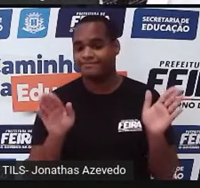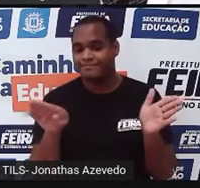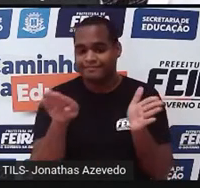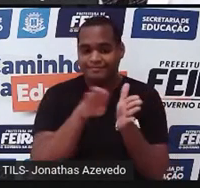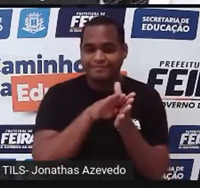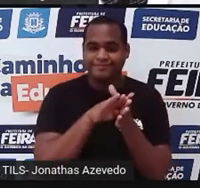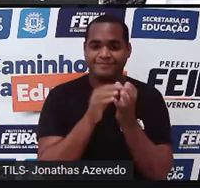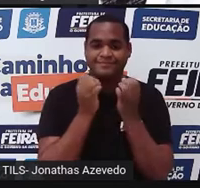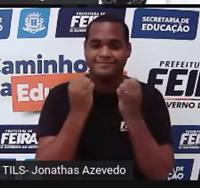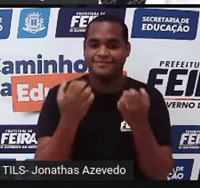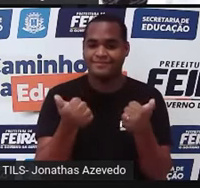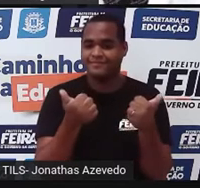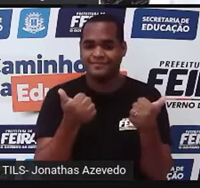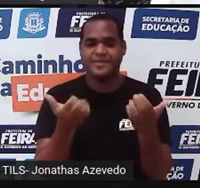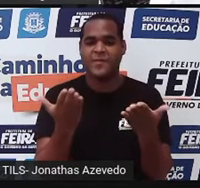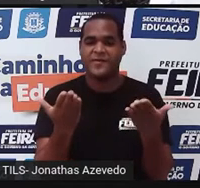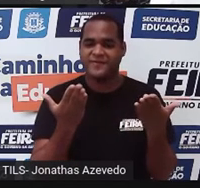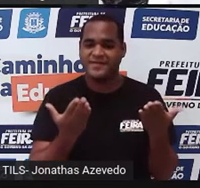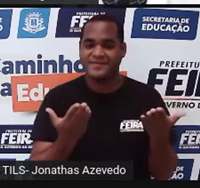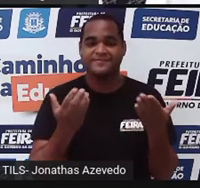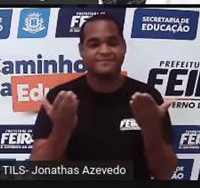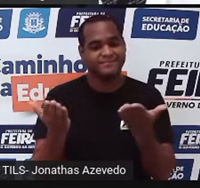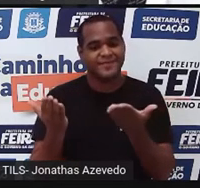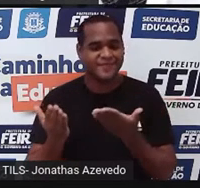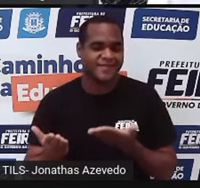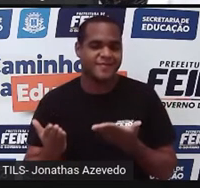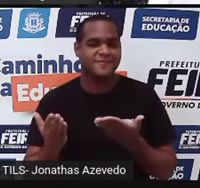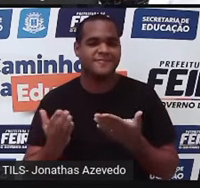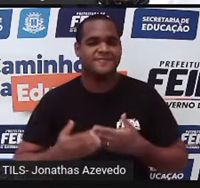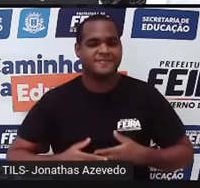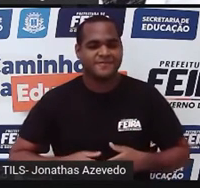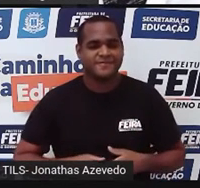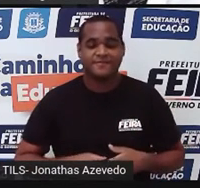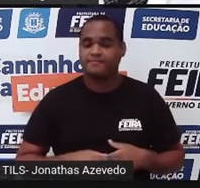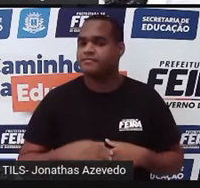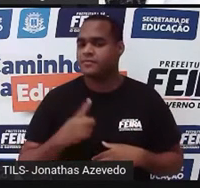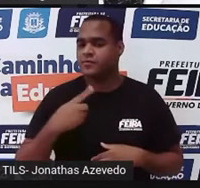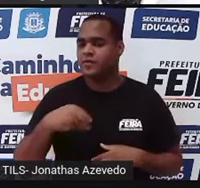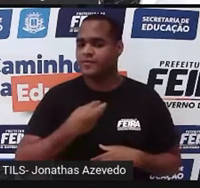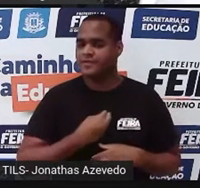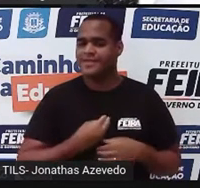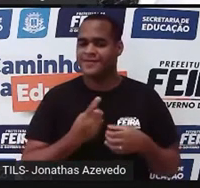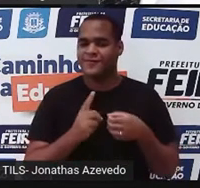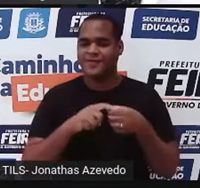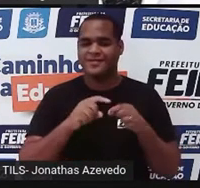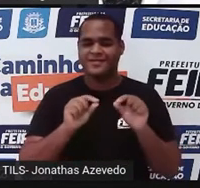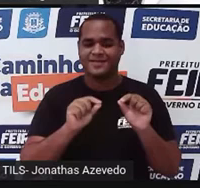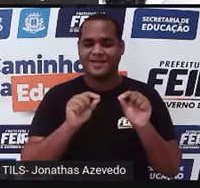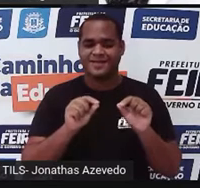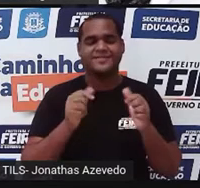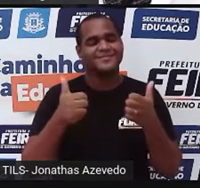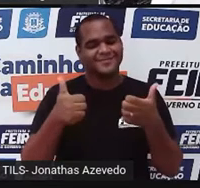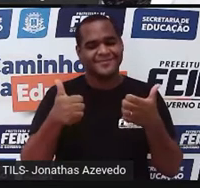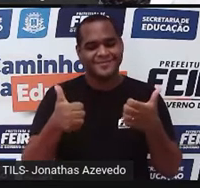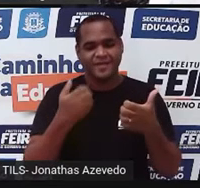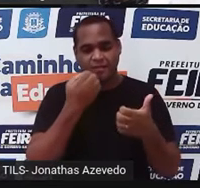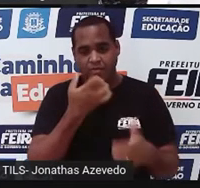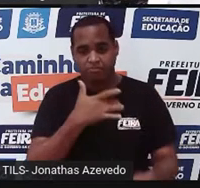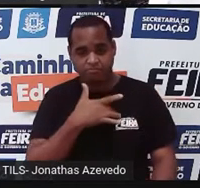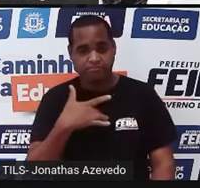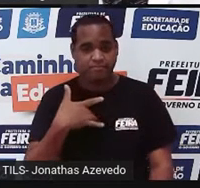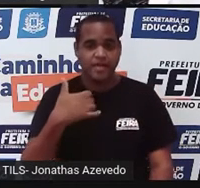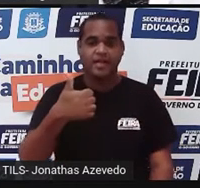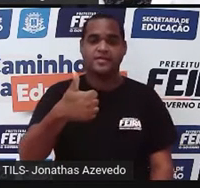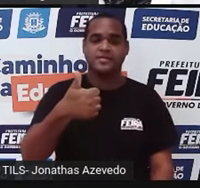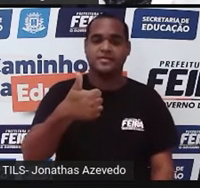Chegamos! Sejam bem-vindos, sejam bem-vindas, estamos de volta, é isso aí. Tudo bem contigo aí do